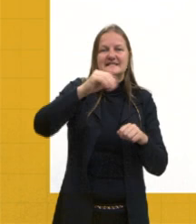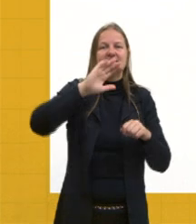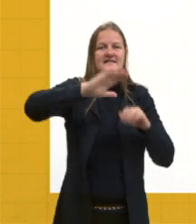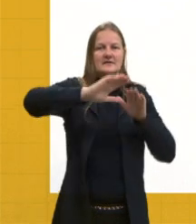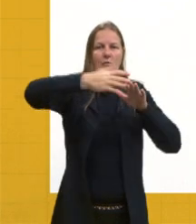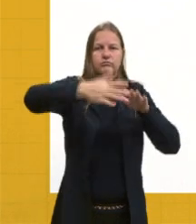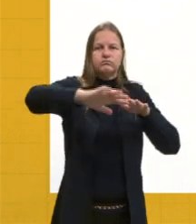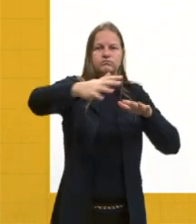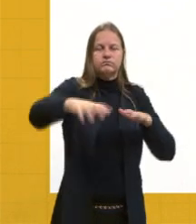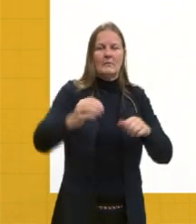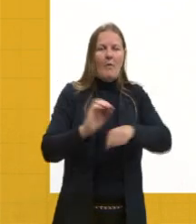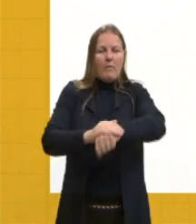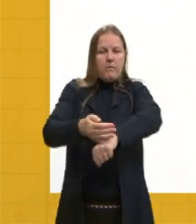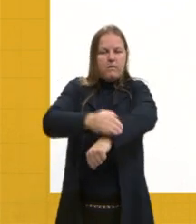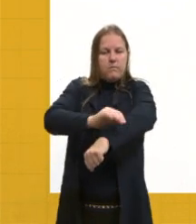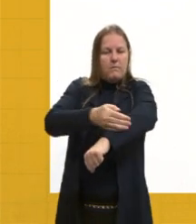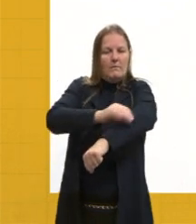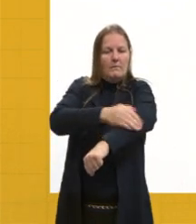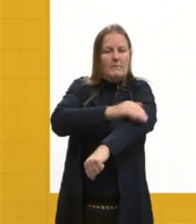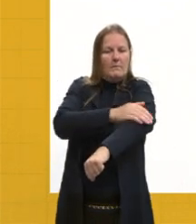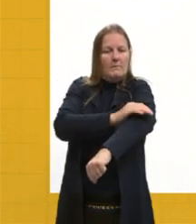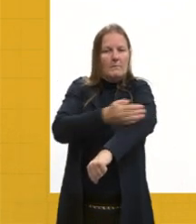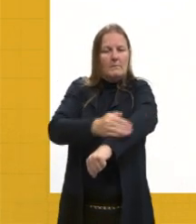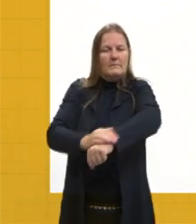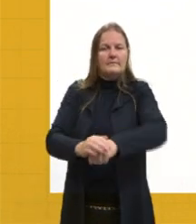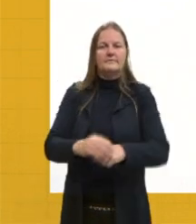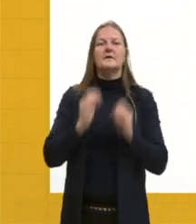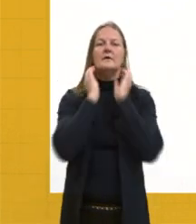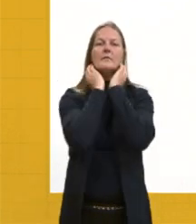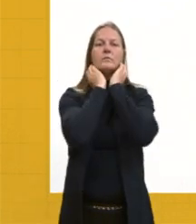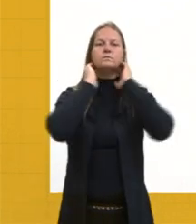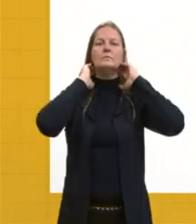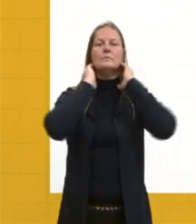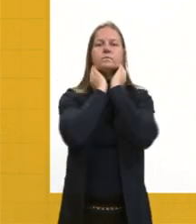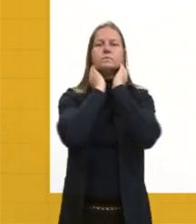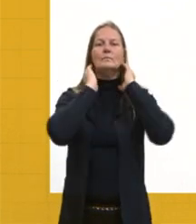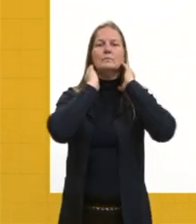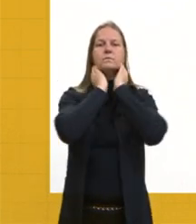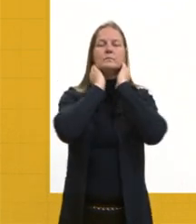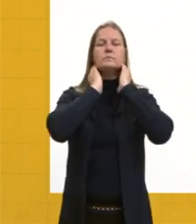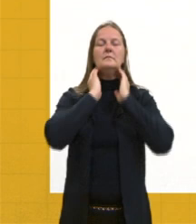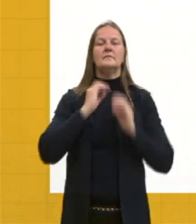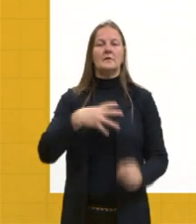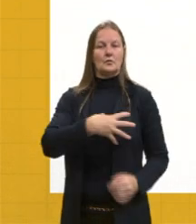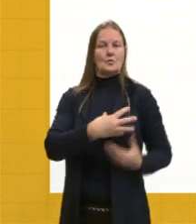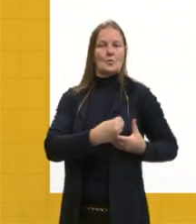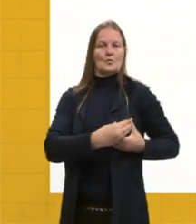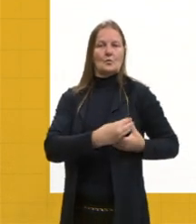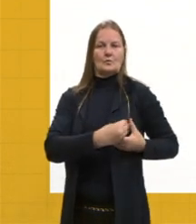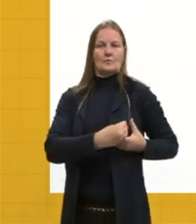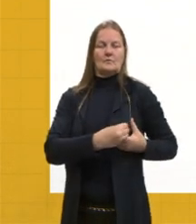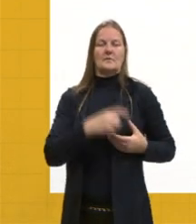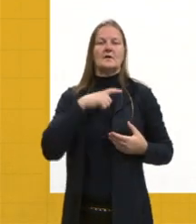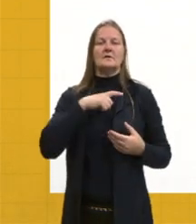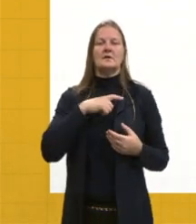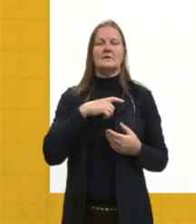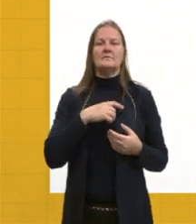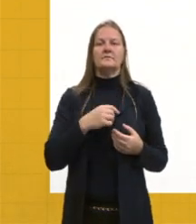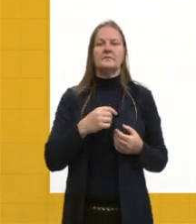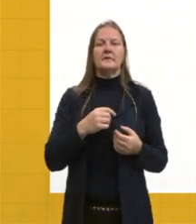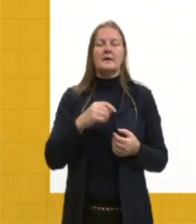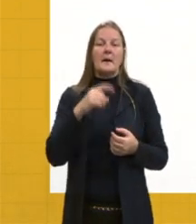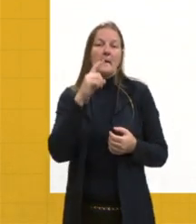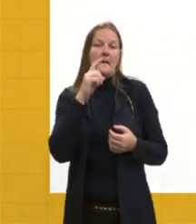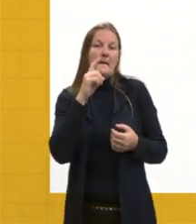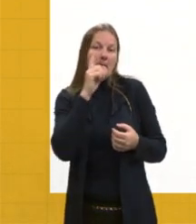com escamas e a sua respiração é branquial. Mamíferos. A fêmea alimenta os filhotes